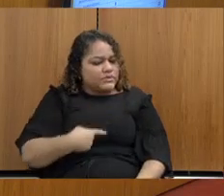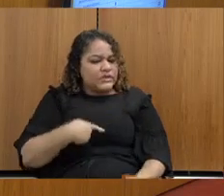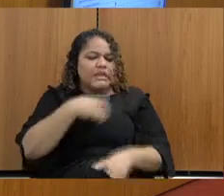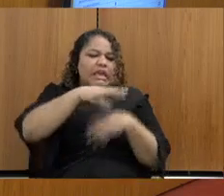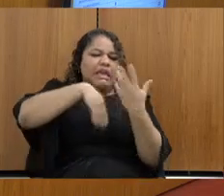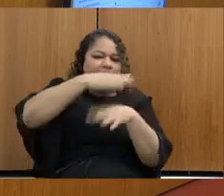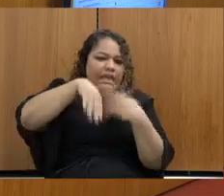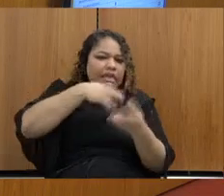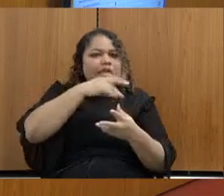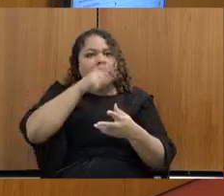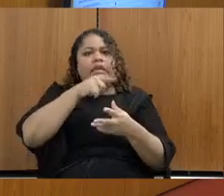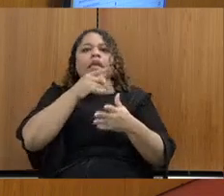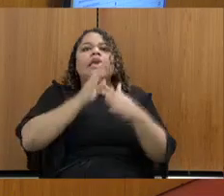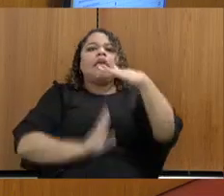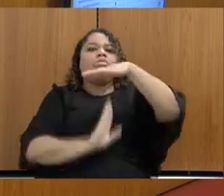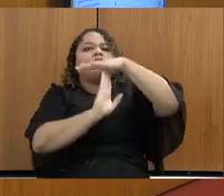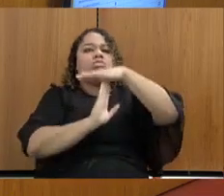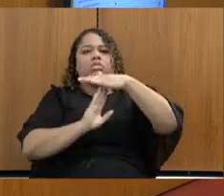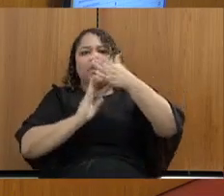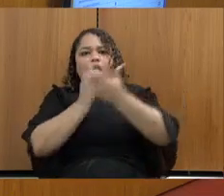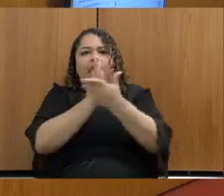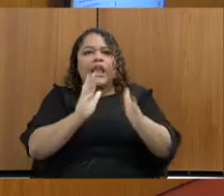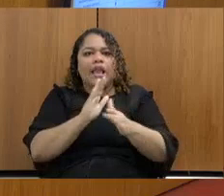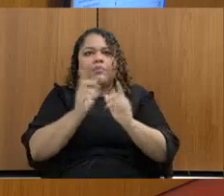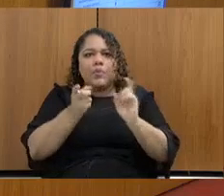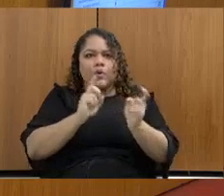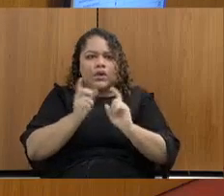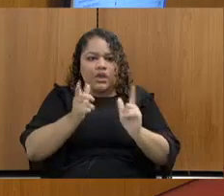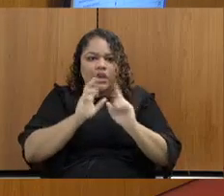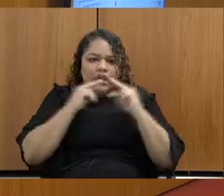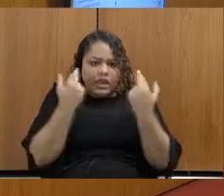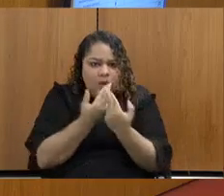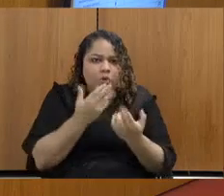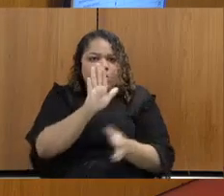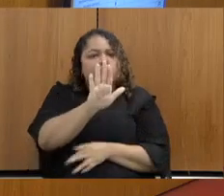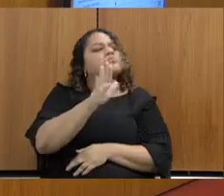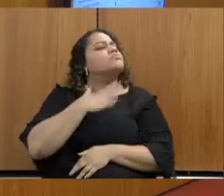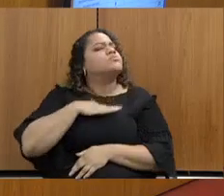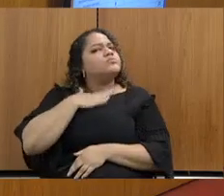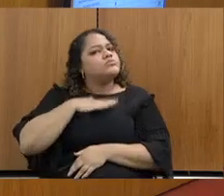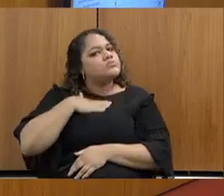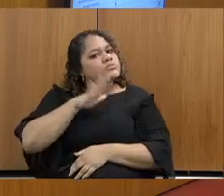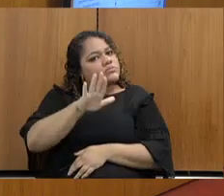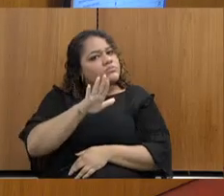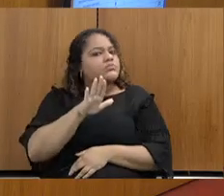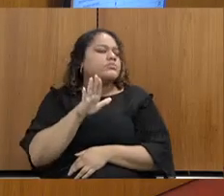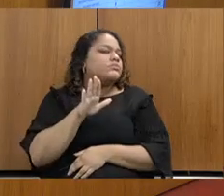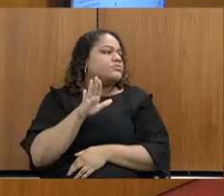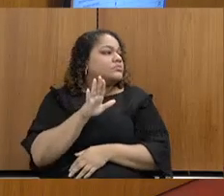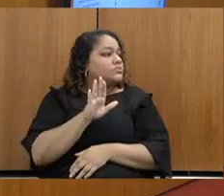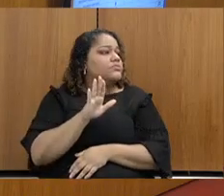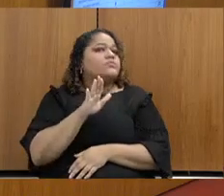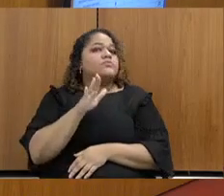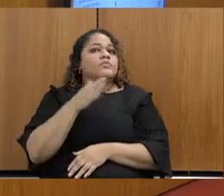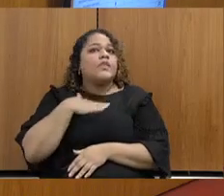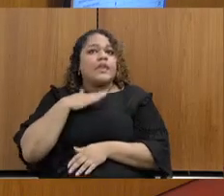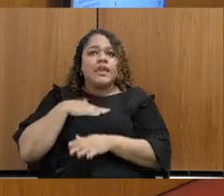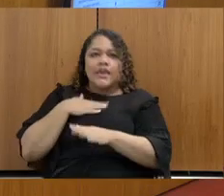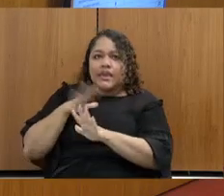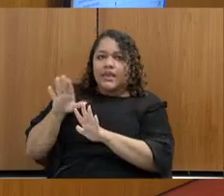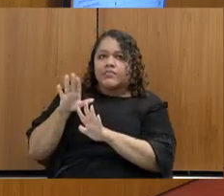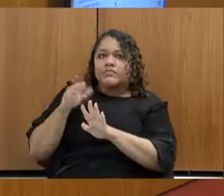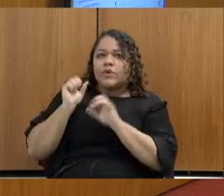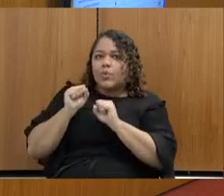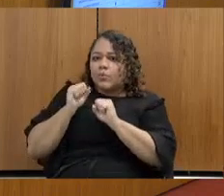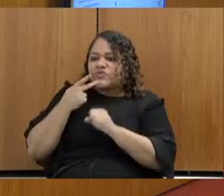vai ter que acabar com a reunião. Eu estou simplesmente multiplicando. Vamos continuar a ter foco aqui, então nós vamos suspender a reunião. Eu posso falar da facção